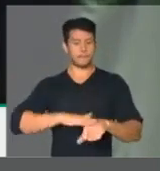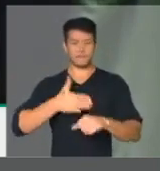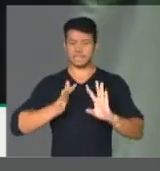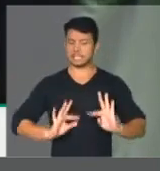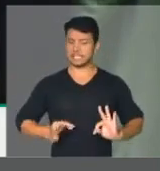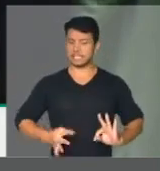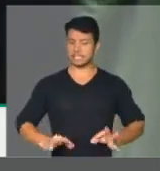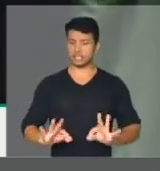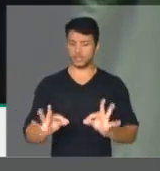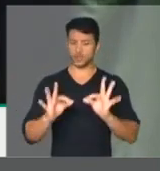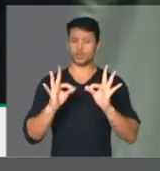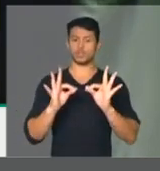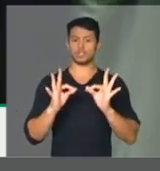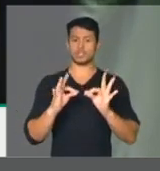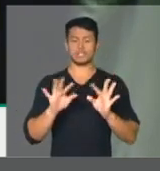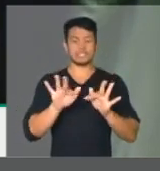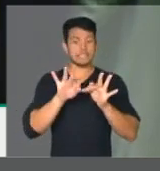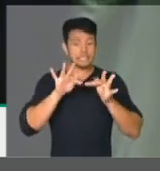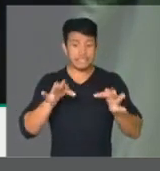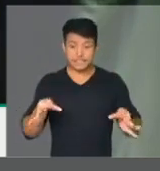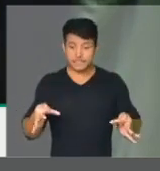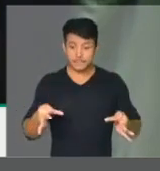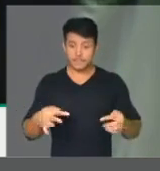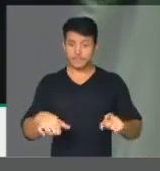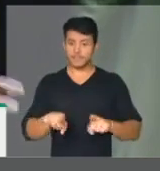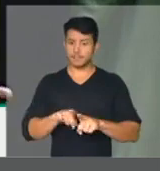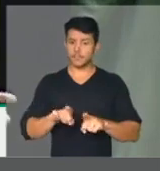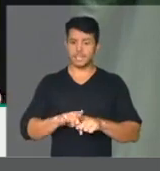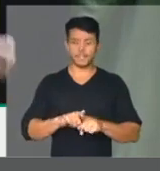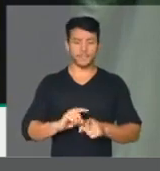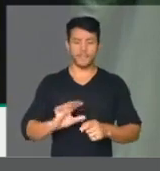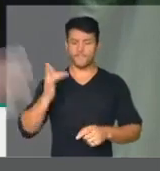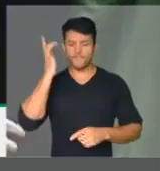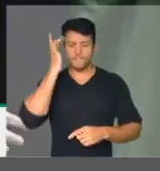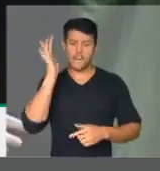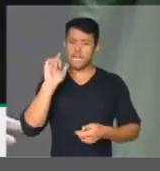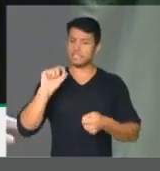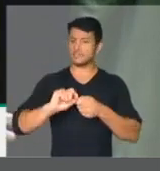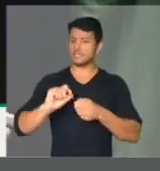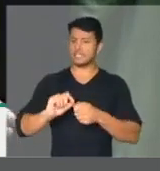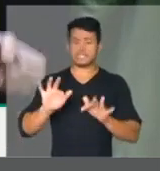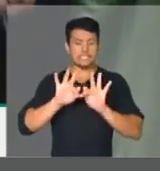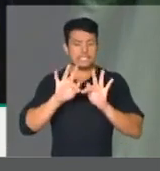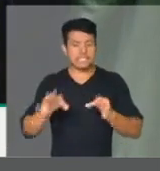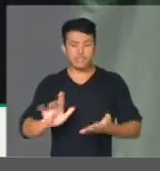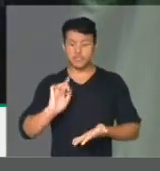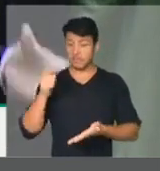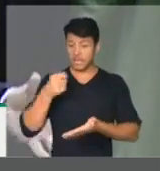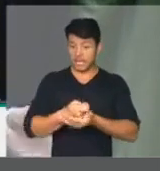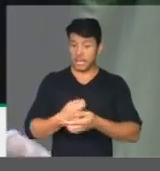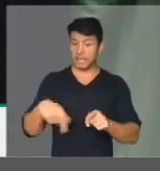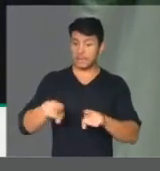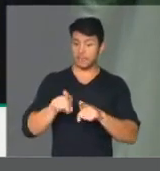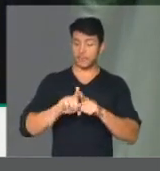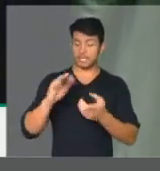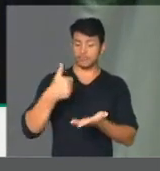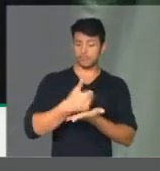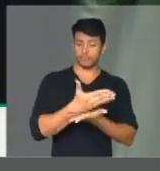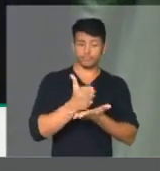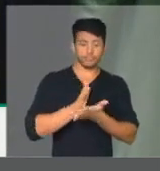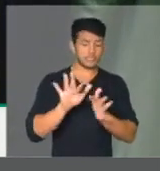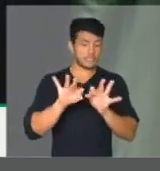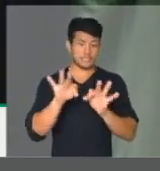simples, de imposição simples, de pagamento simples, de partilha, distribuição